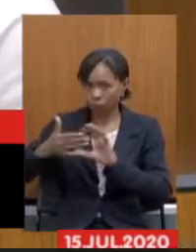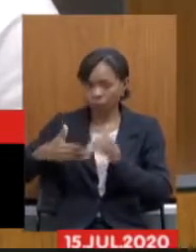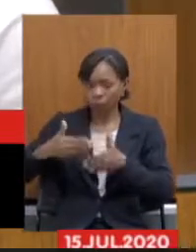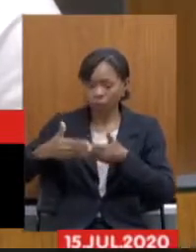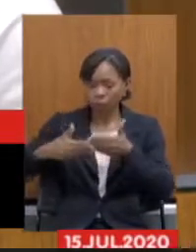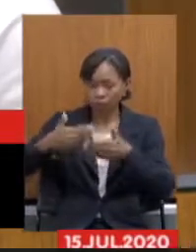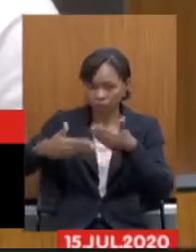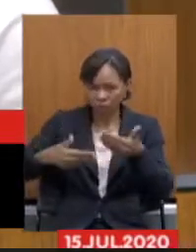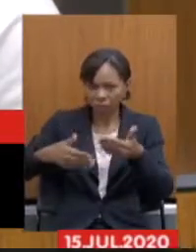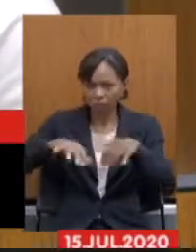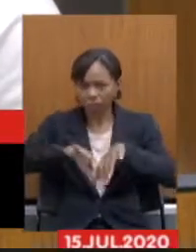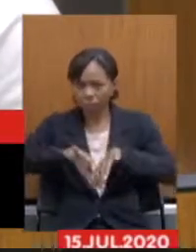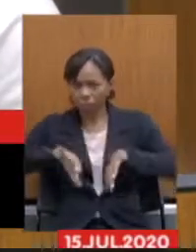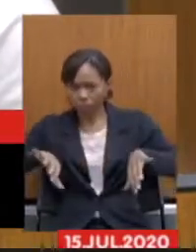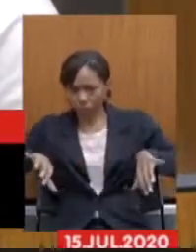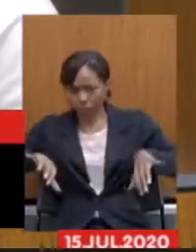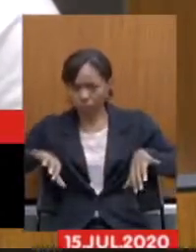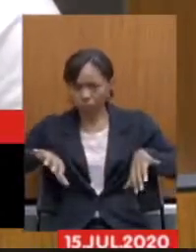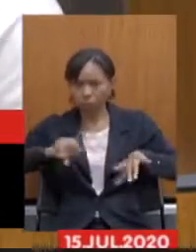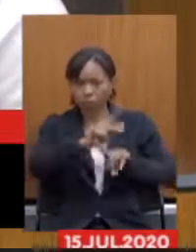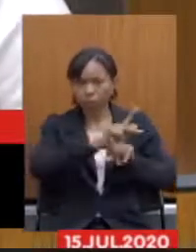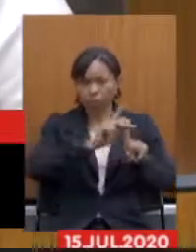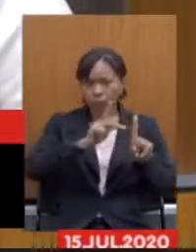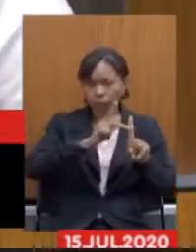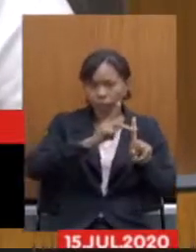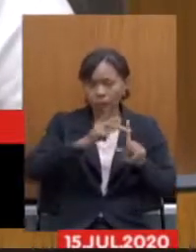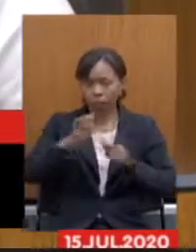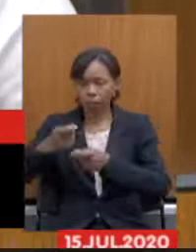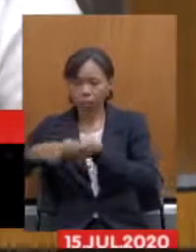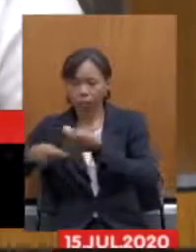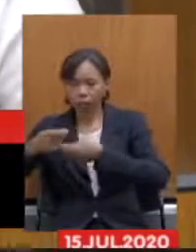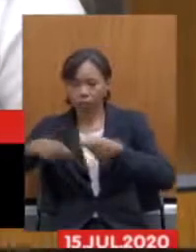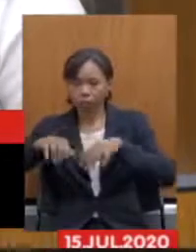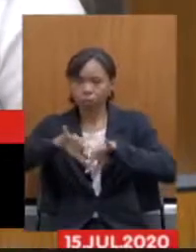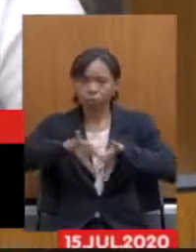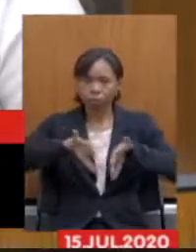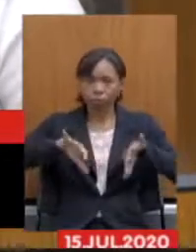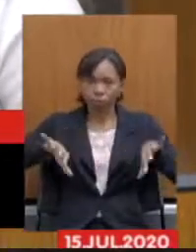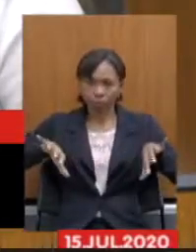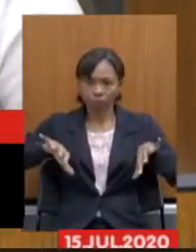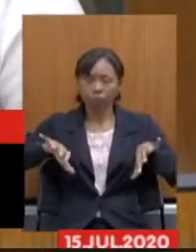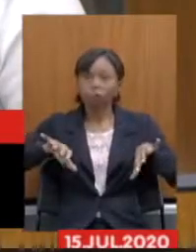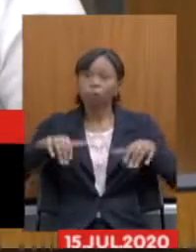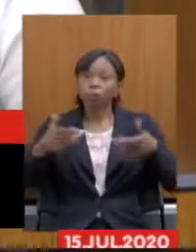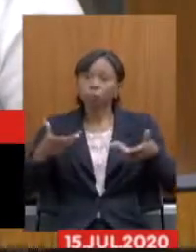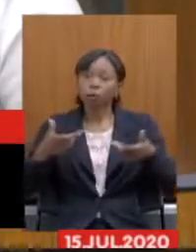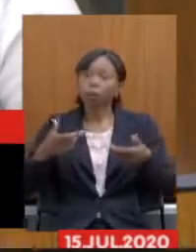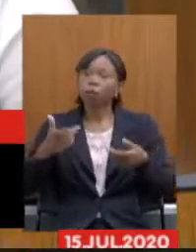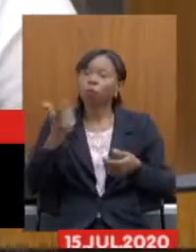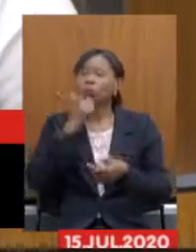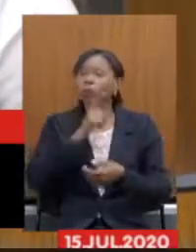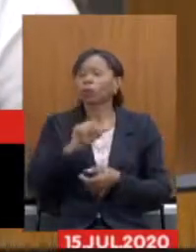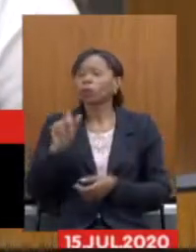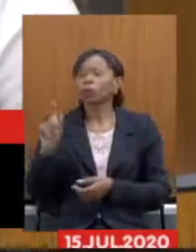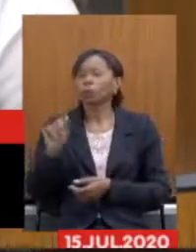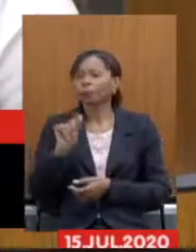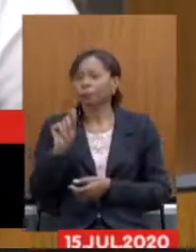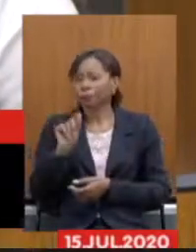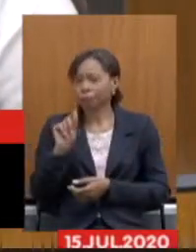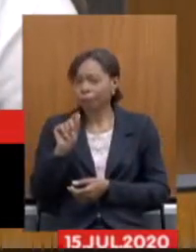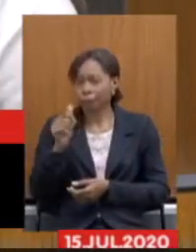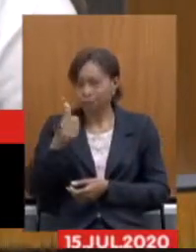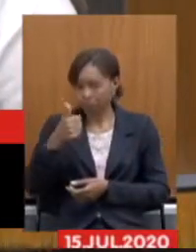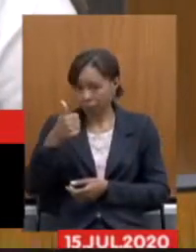separá-la da tramitação da reforma previdenciária nós também conseguimos um primeiro passo que seria deixar